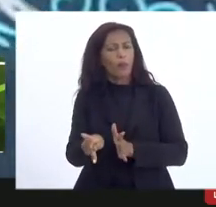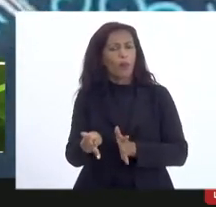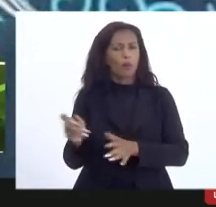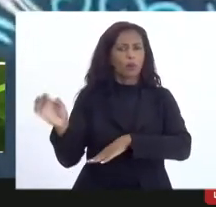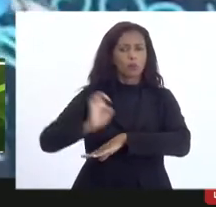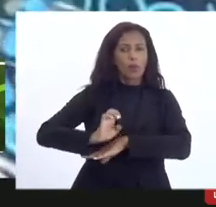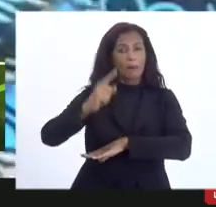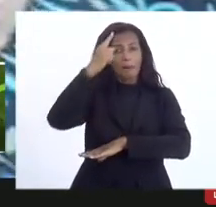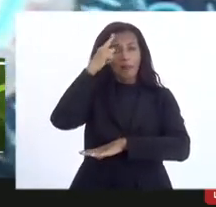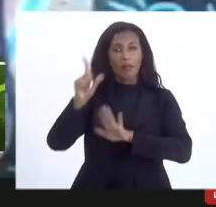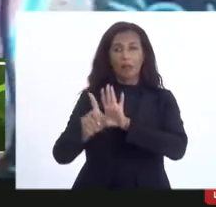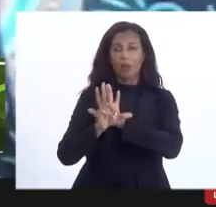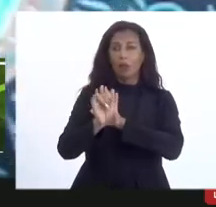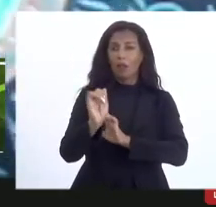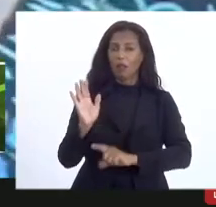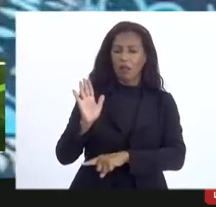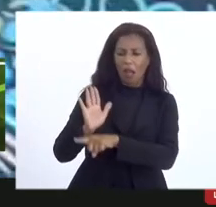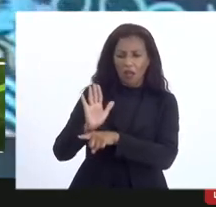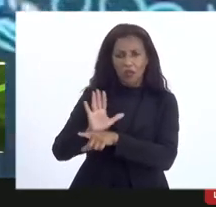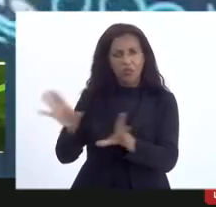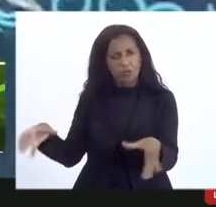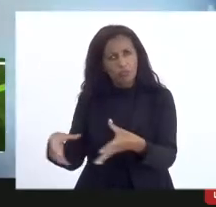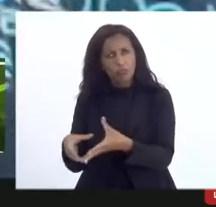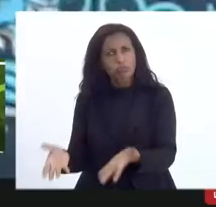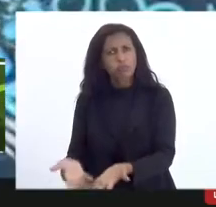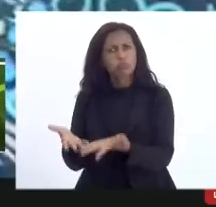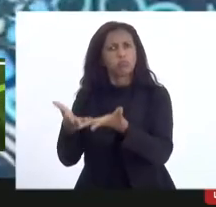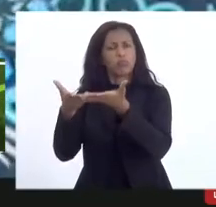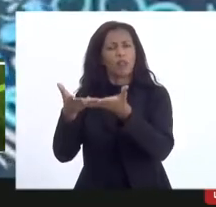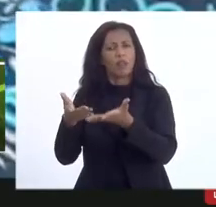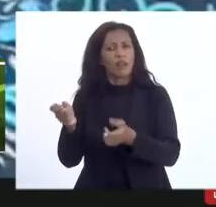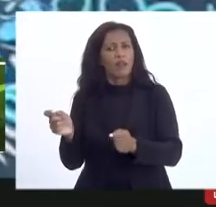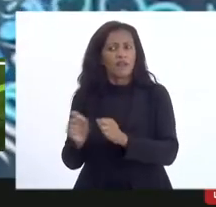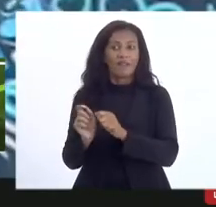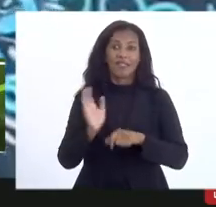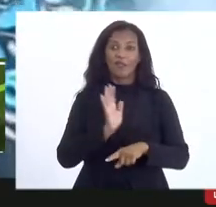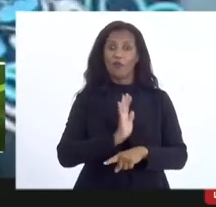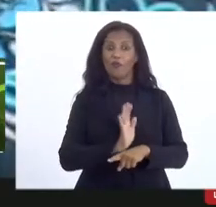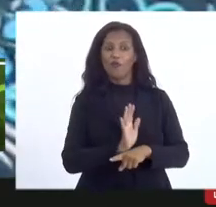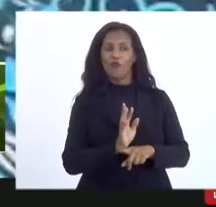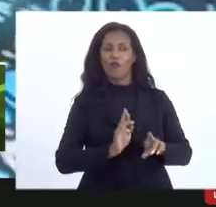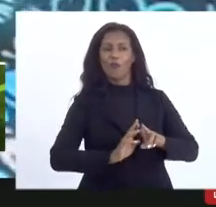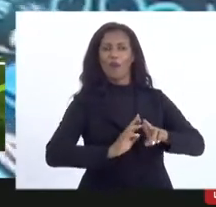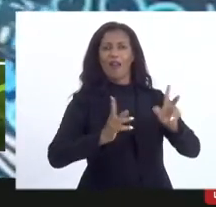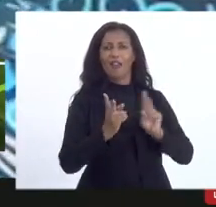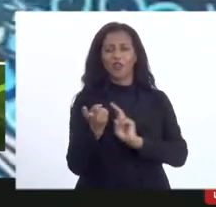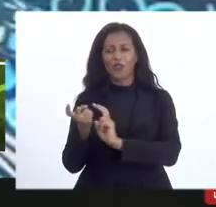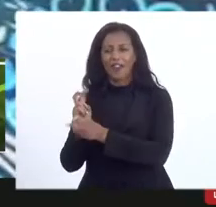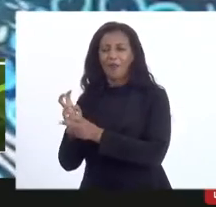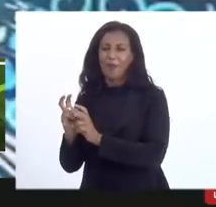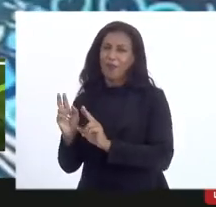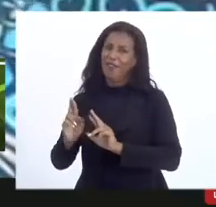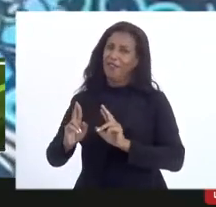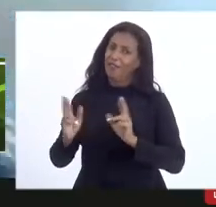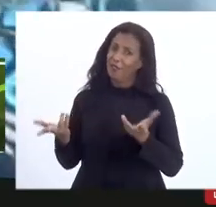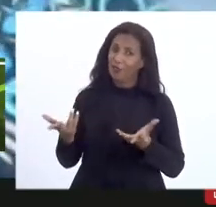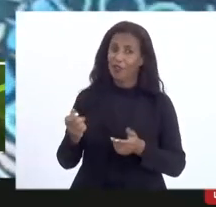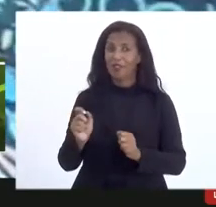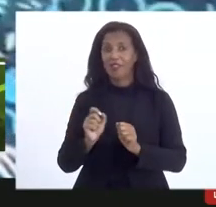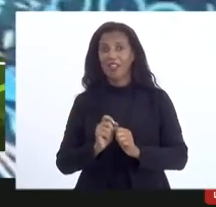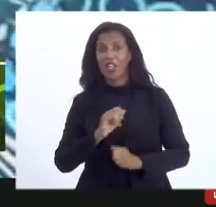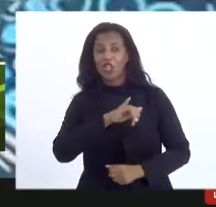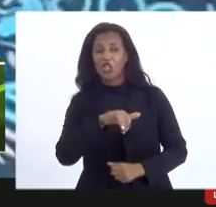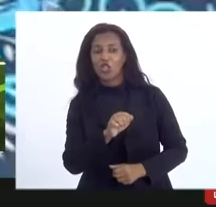legislação que atenda essas demandas fazer um filme é uma coisa jogar capoeira é outra fazer